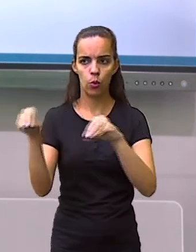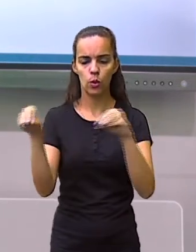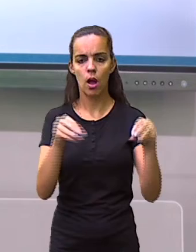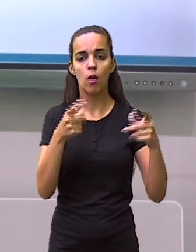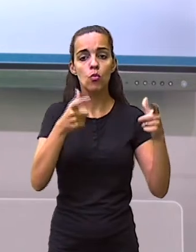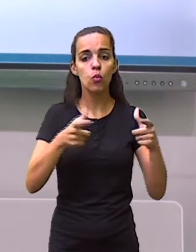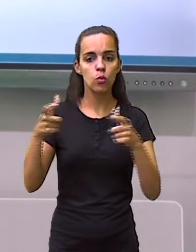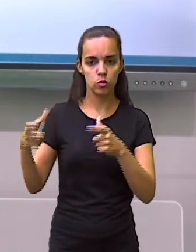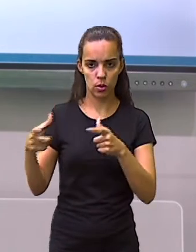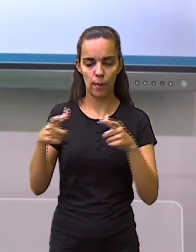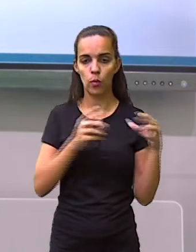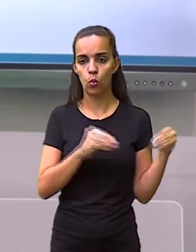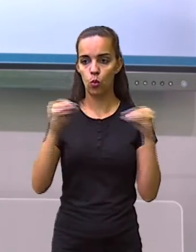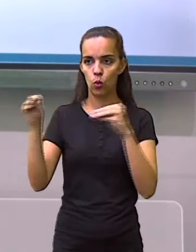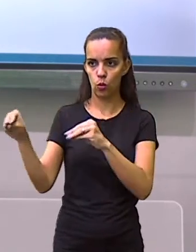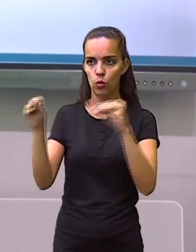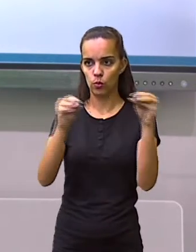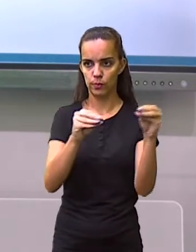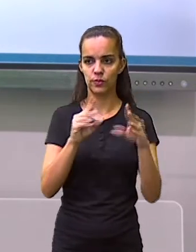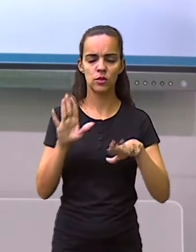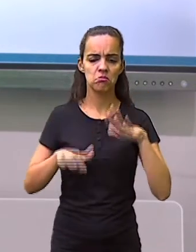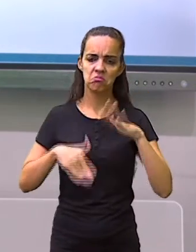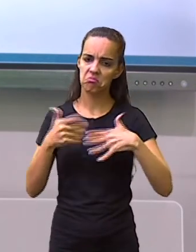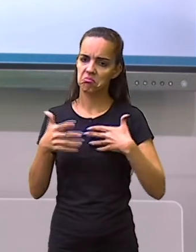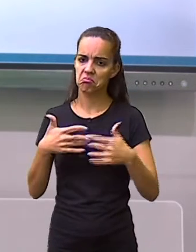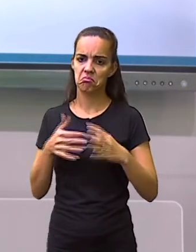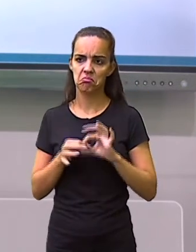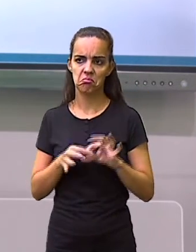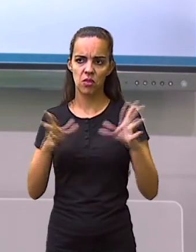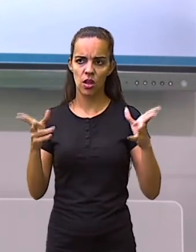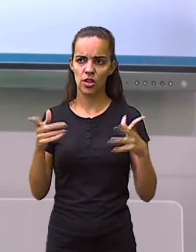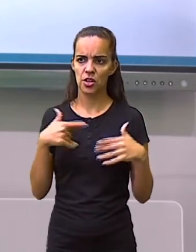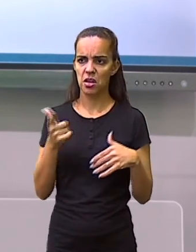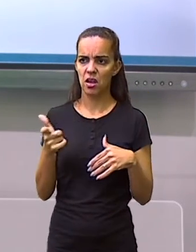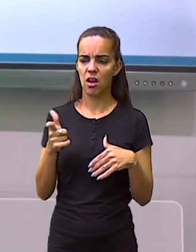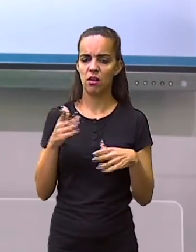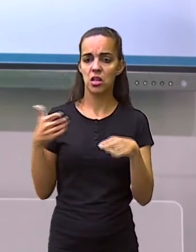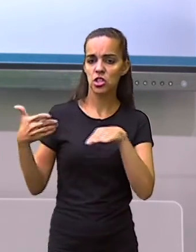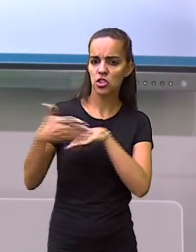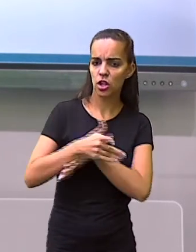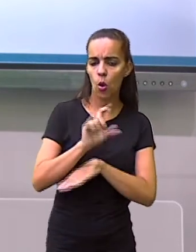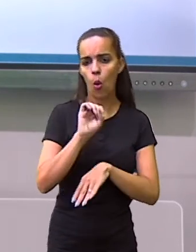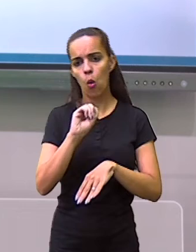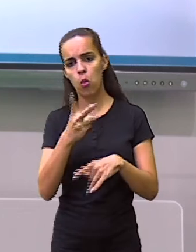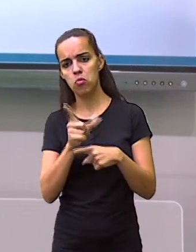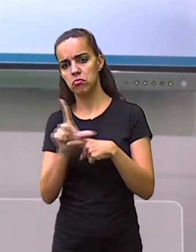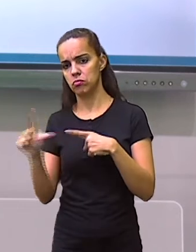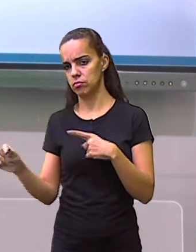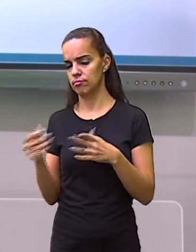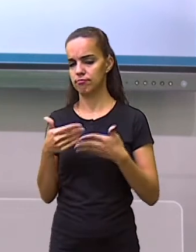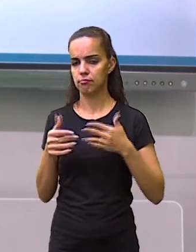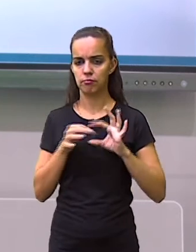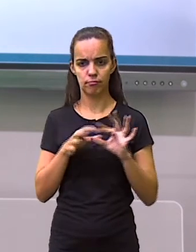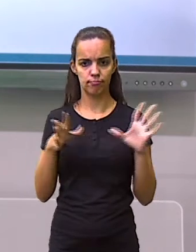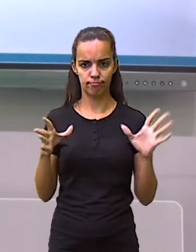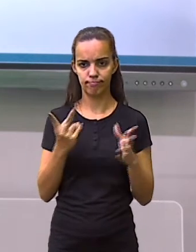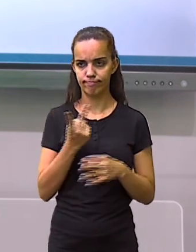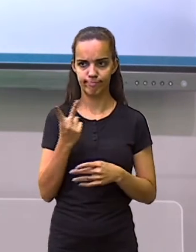local ao outro, independente se de chegada ou saída.